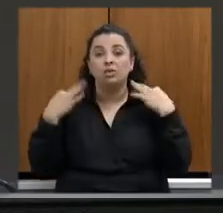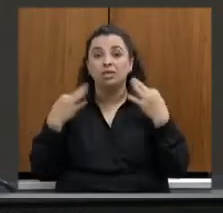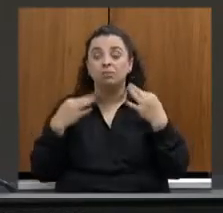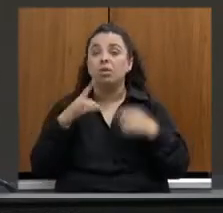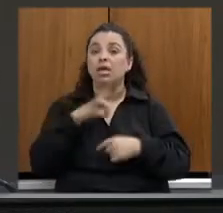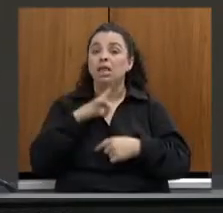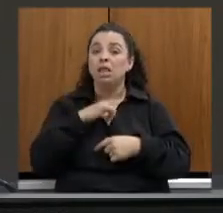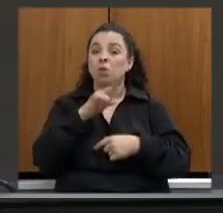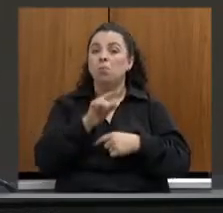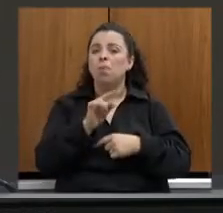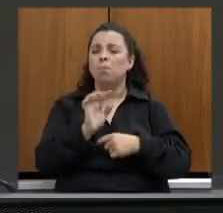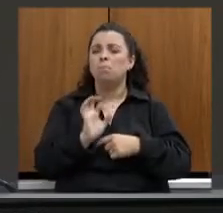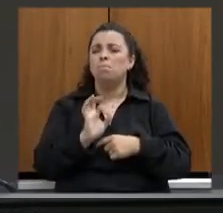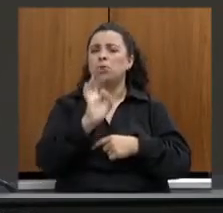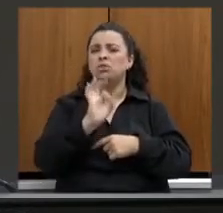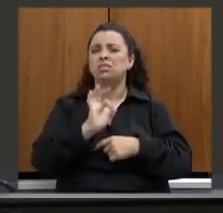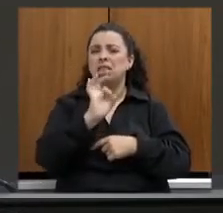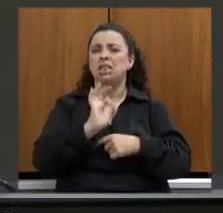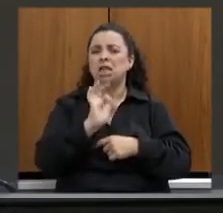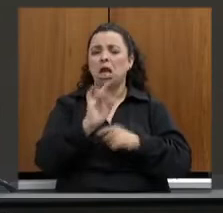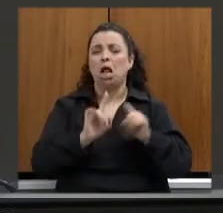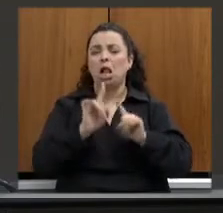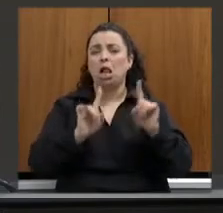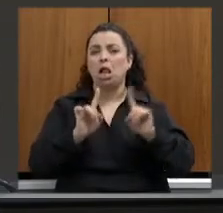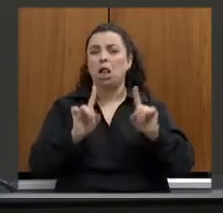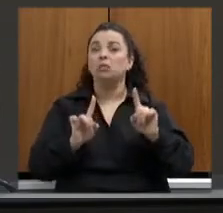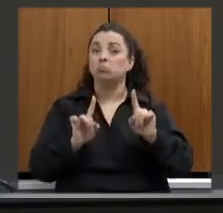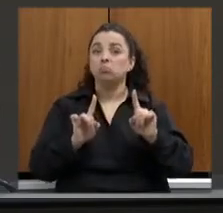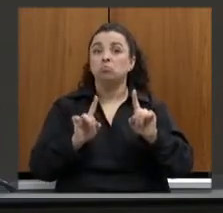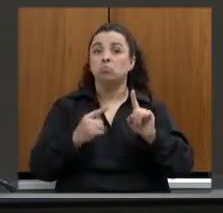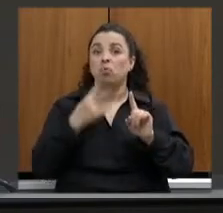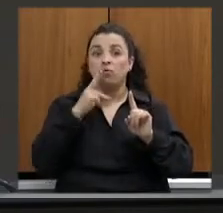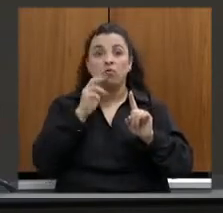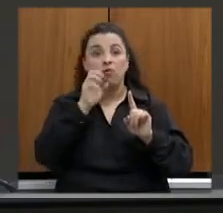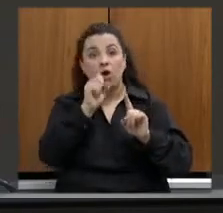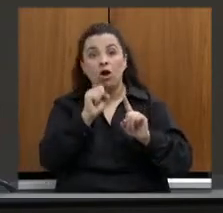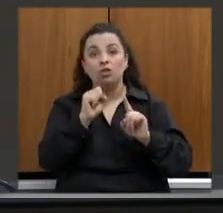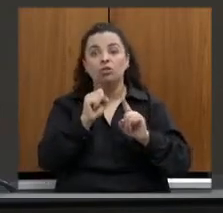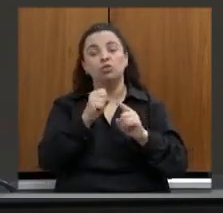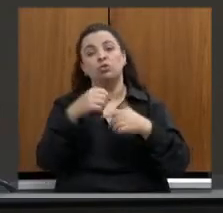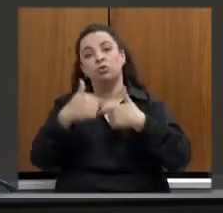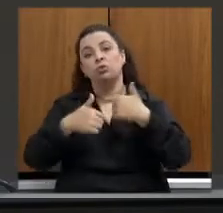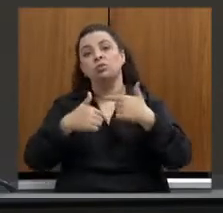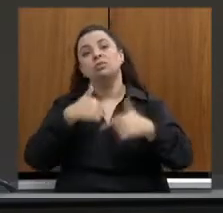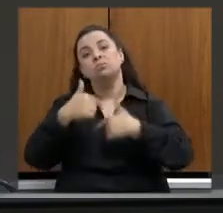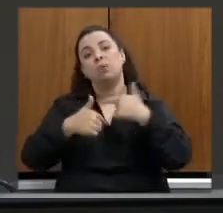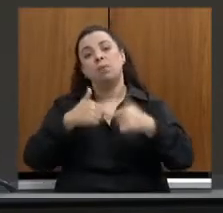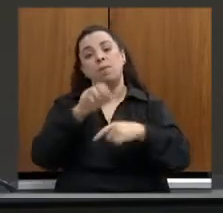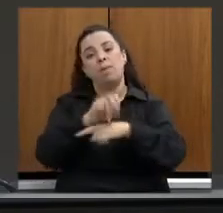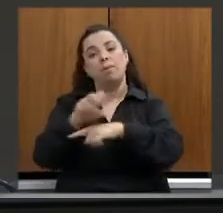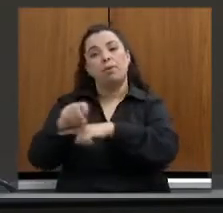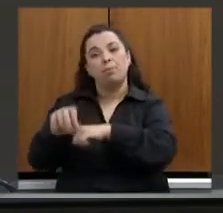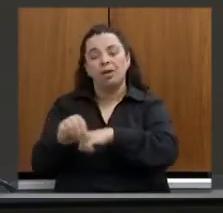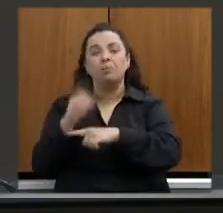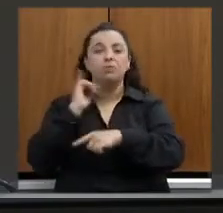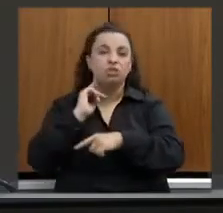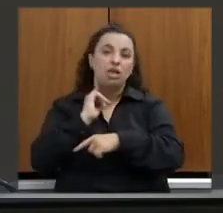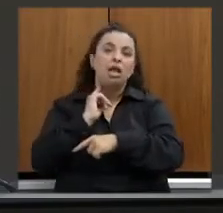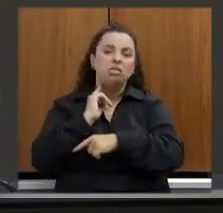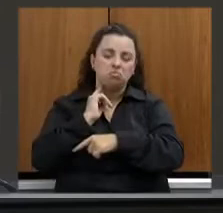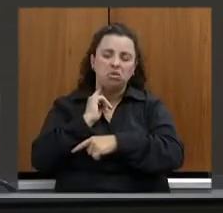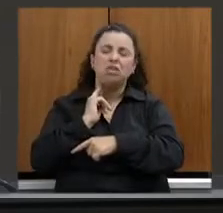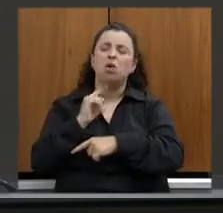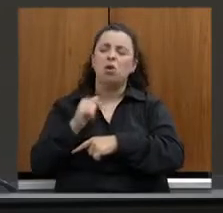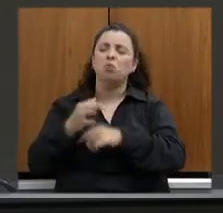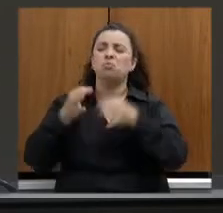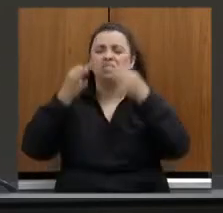tão expressivo dos empregos criados em Minas Gerais, a gente tem a certeza de que é um setor que merece mais